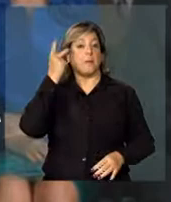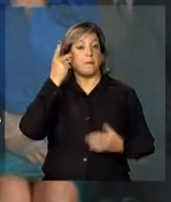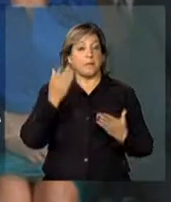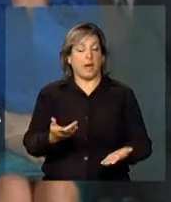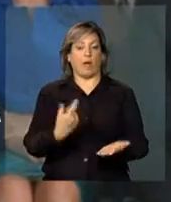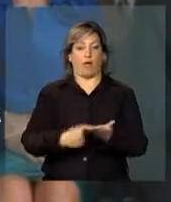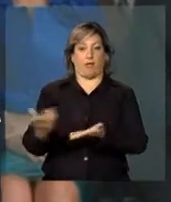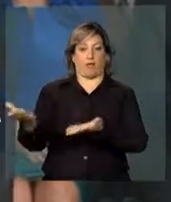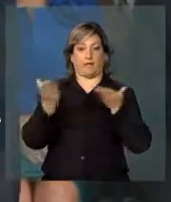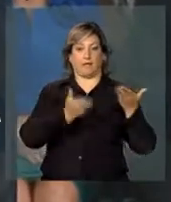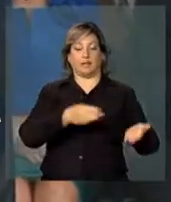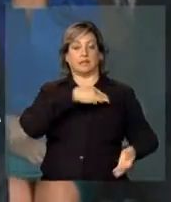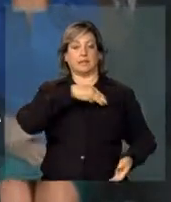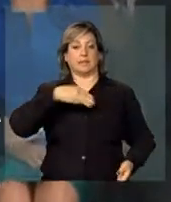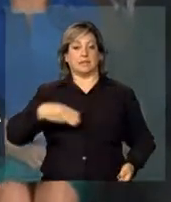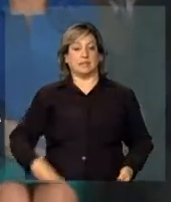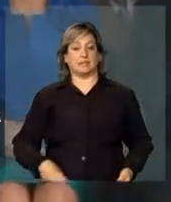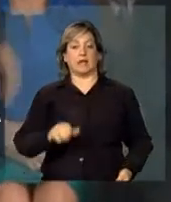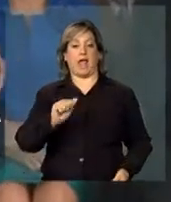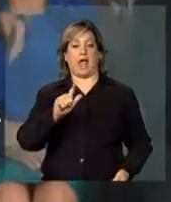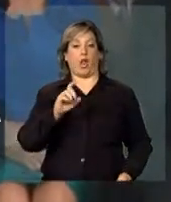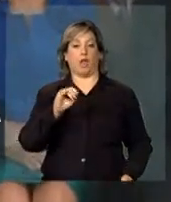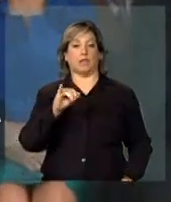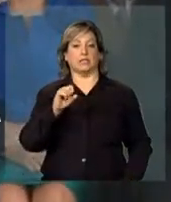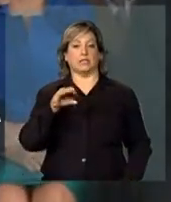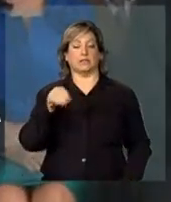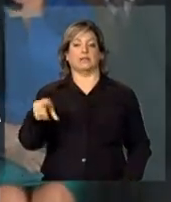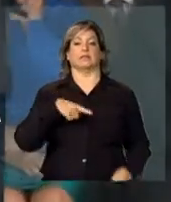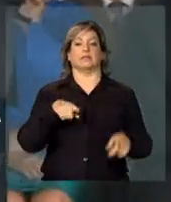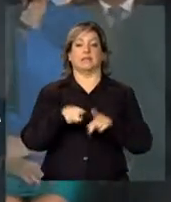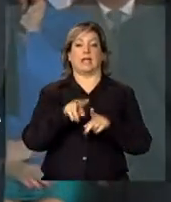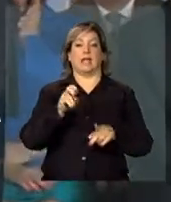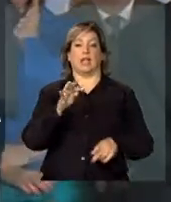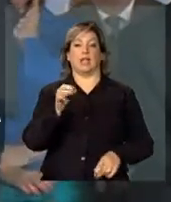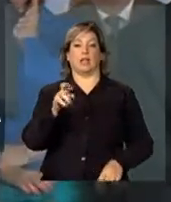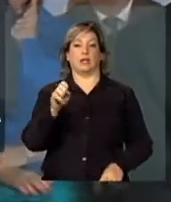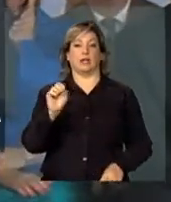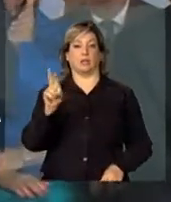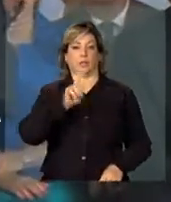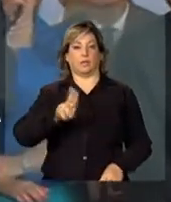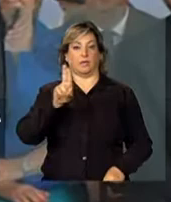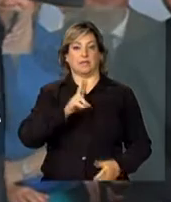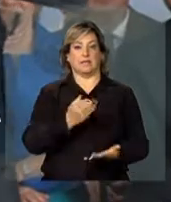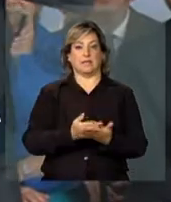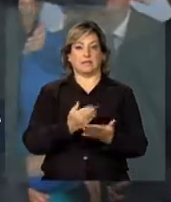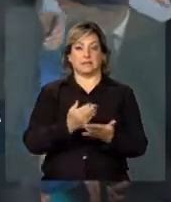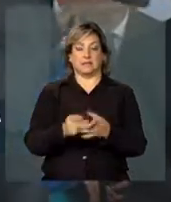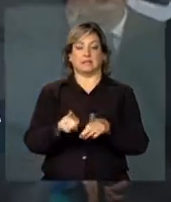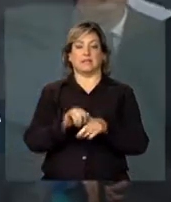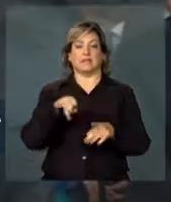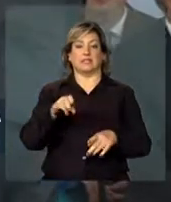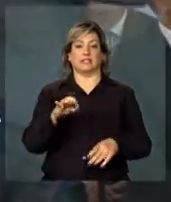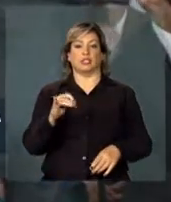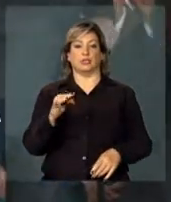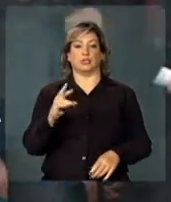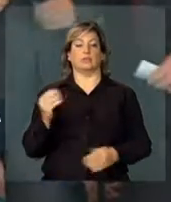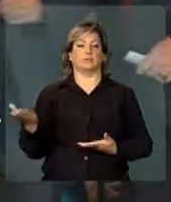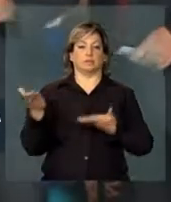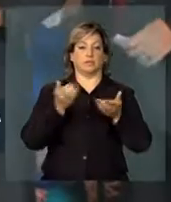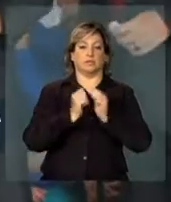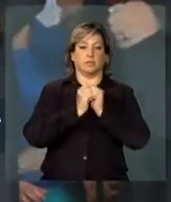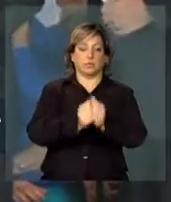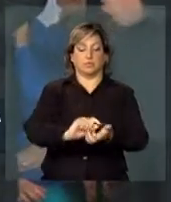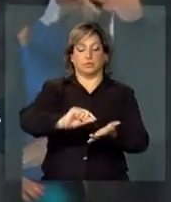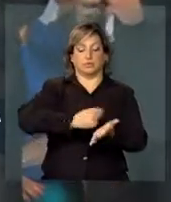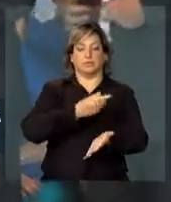Convidamos o ministro, Aloysio Mercadante, e os reitores da Universidade e do Instituto a acompanhar a